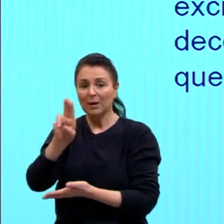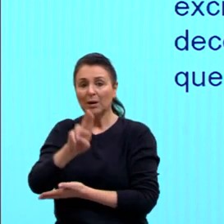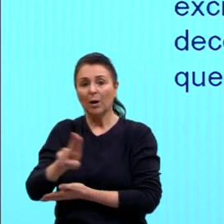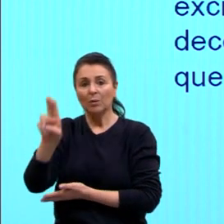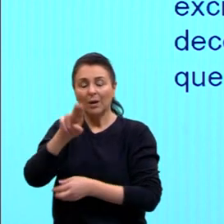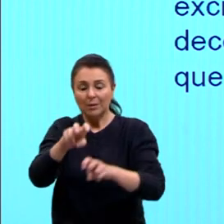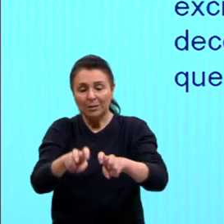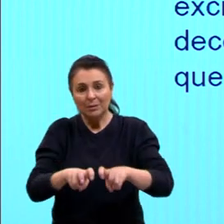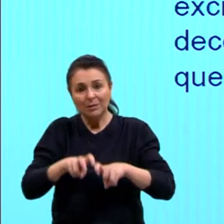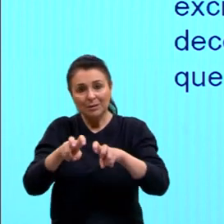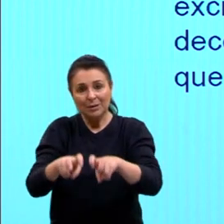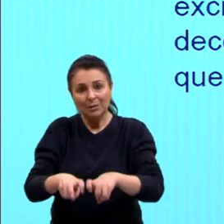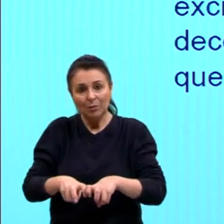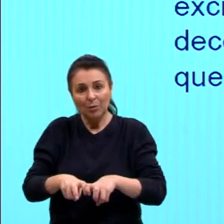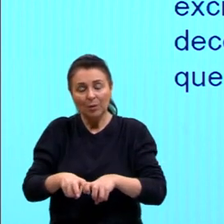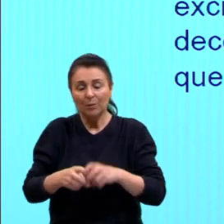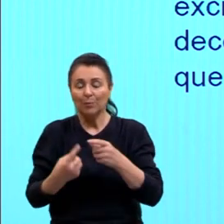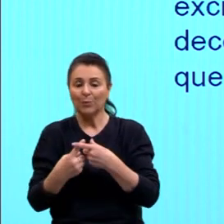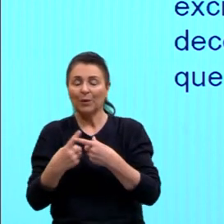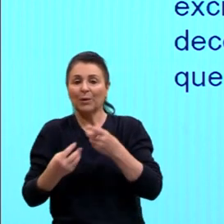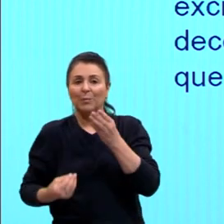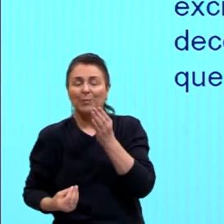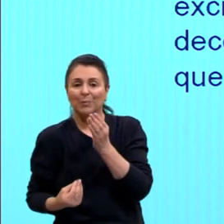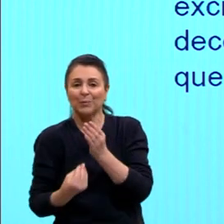interior, né, então ele vai produzir